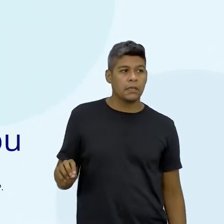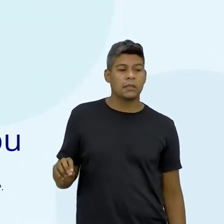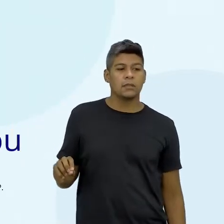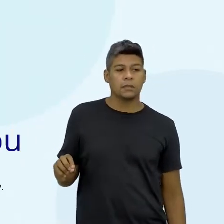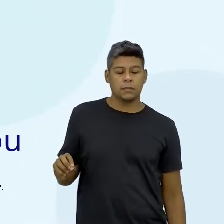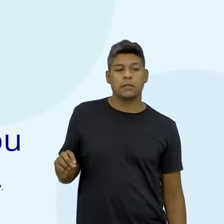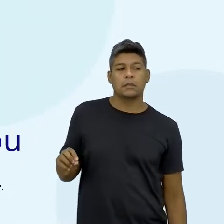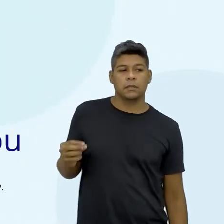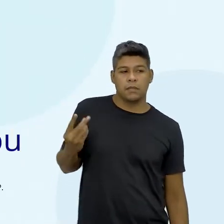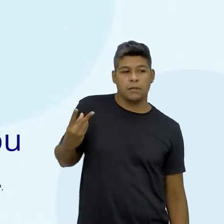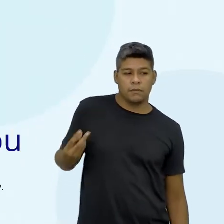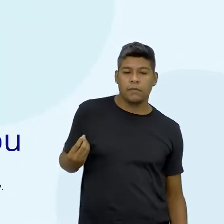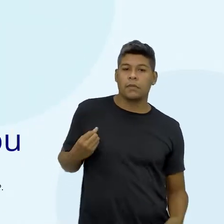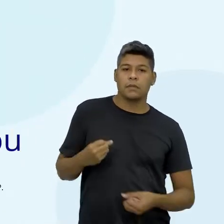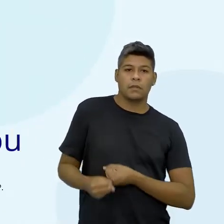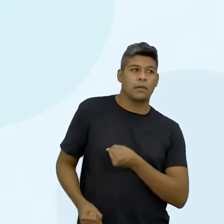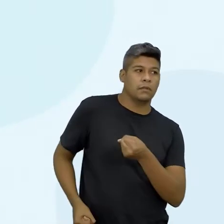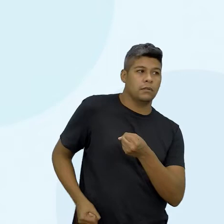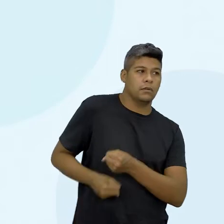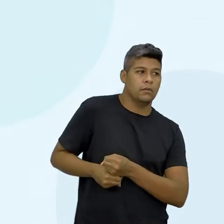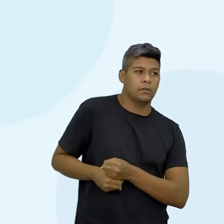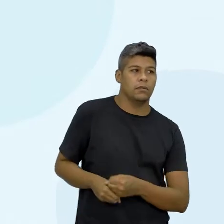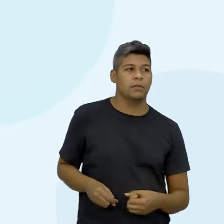e 20 anos.